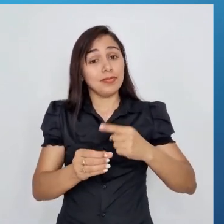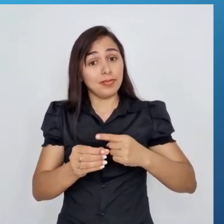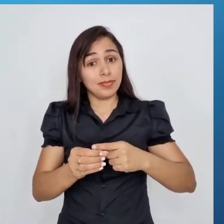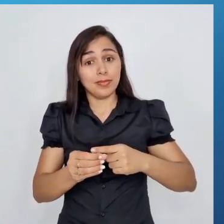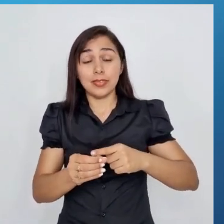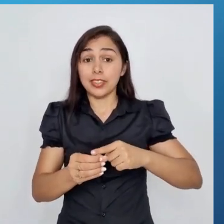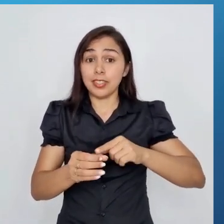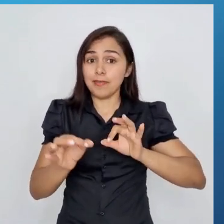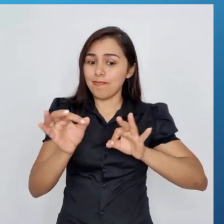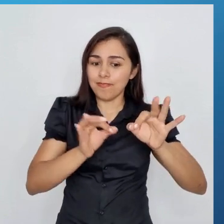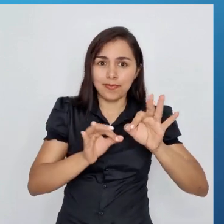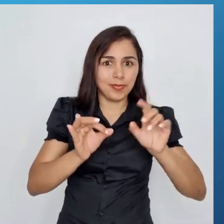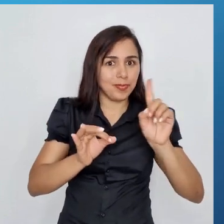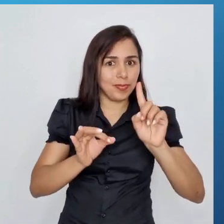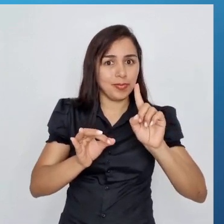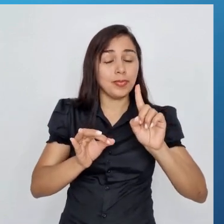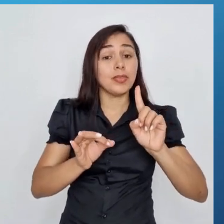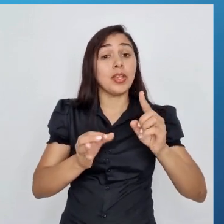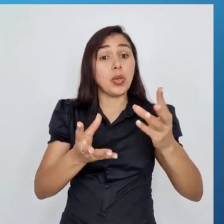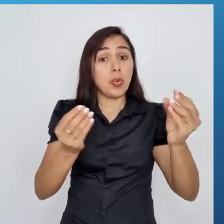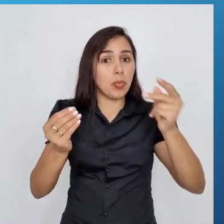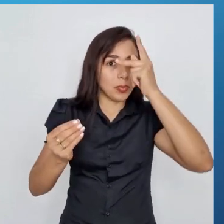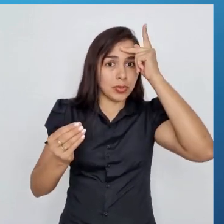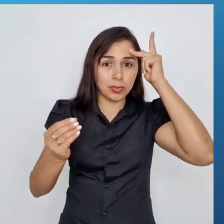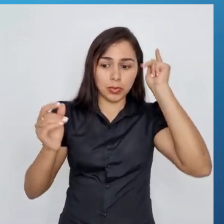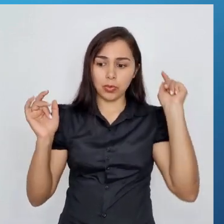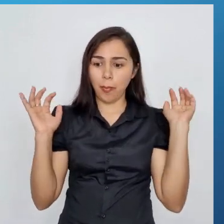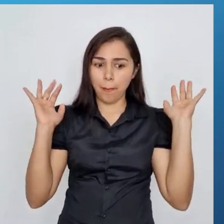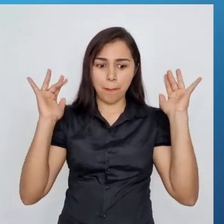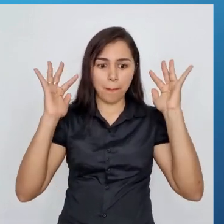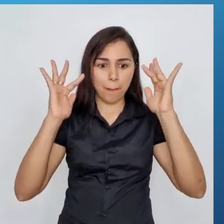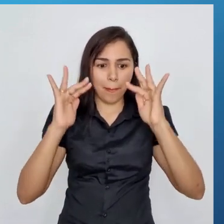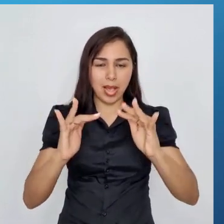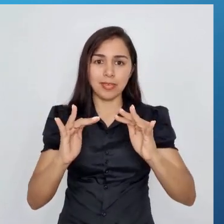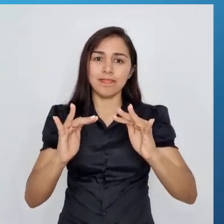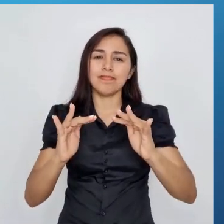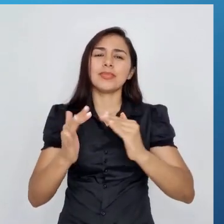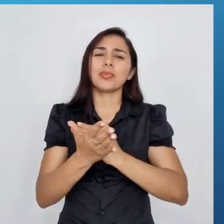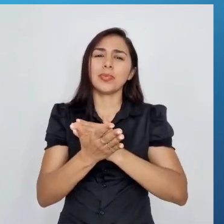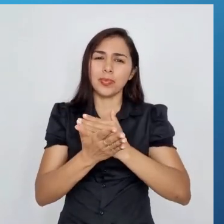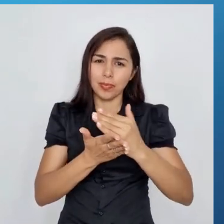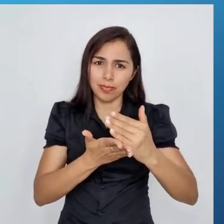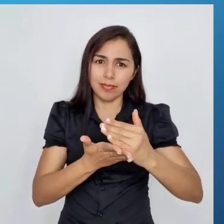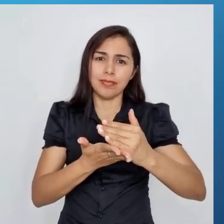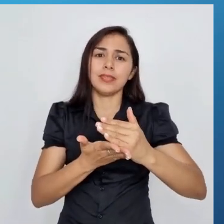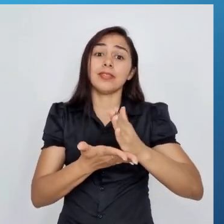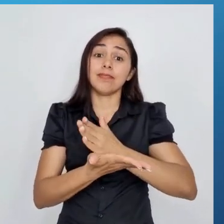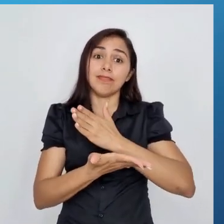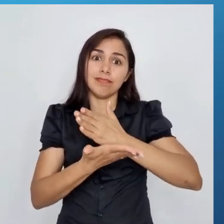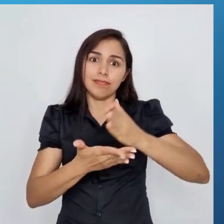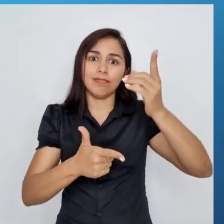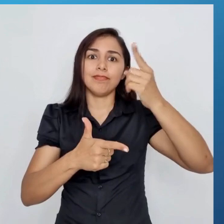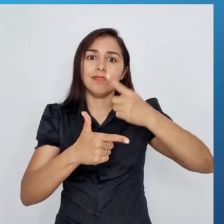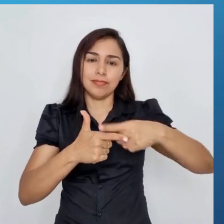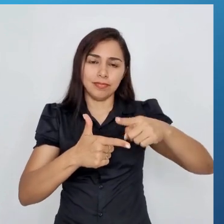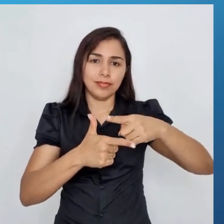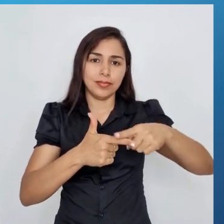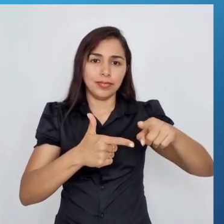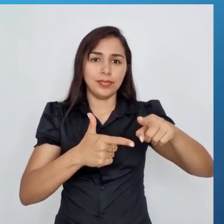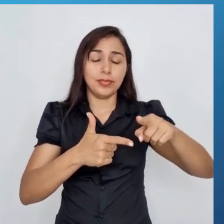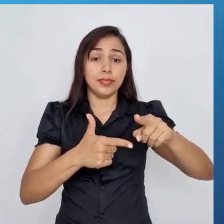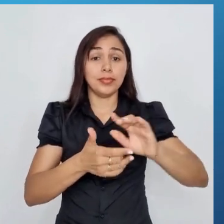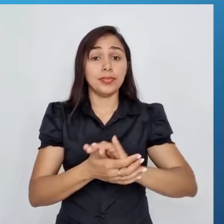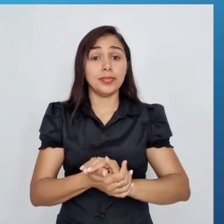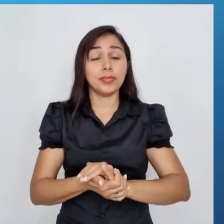quantidade de pessoas se deslocam para essas cidades, acabam acontecendo alguns problemas. Um dos